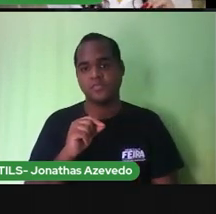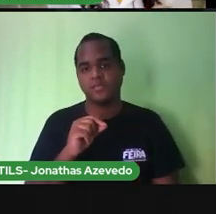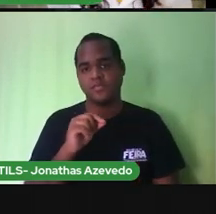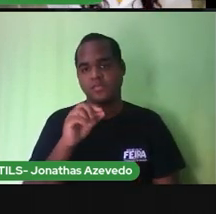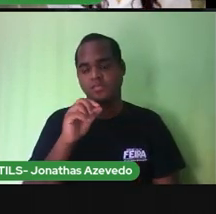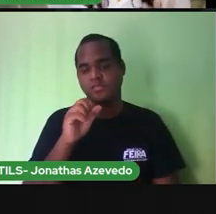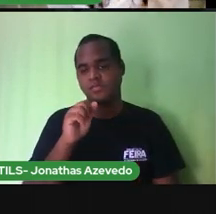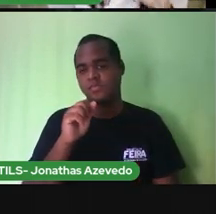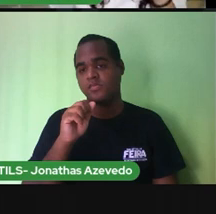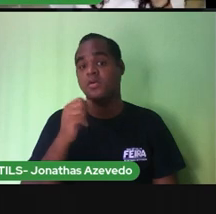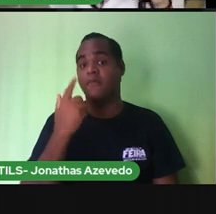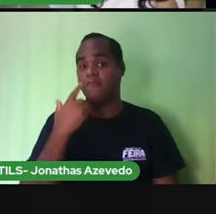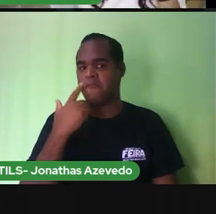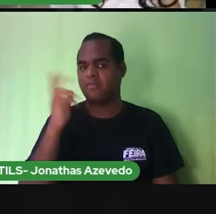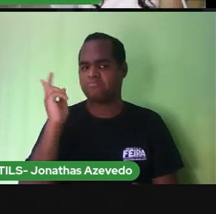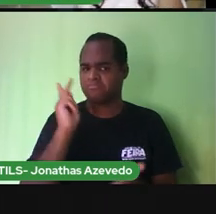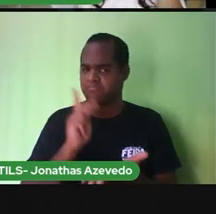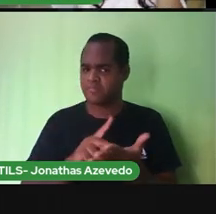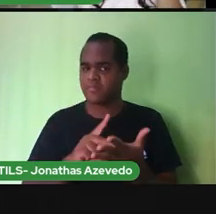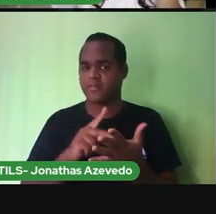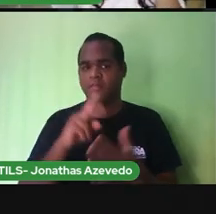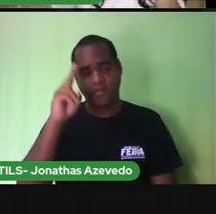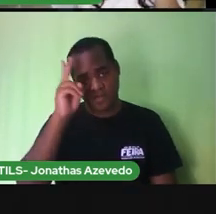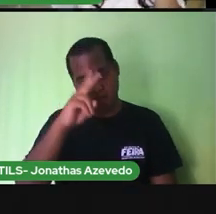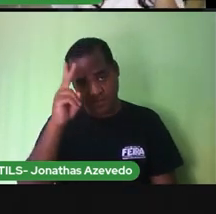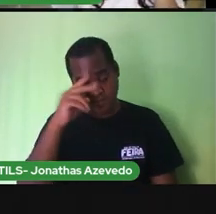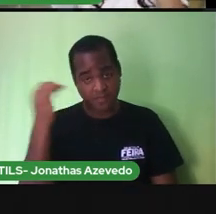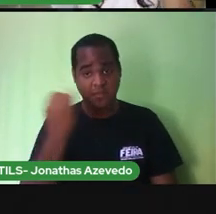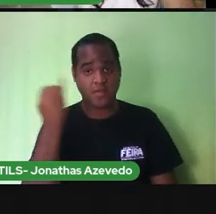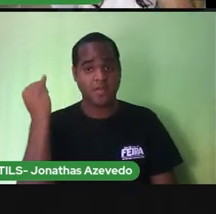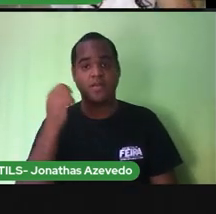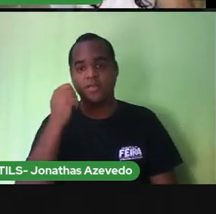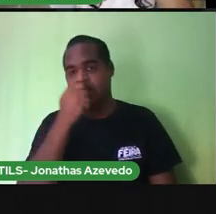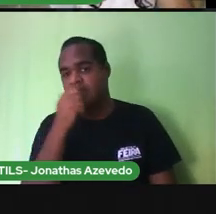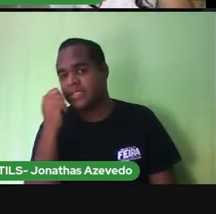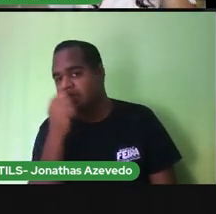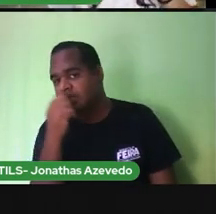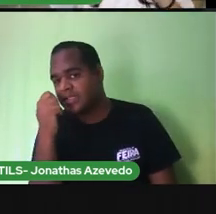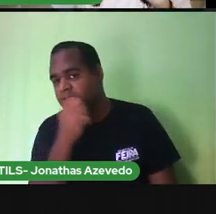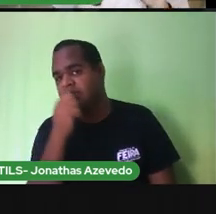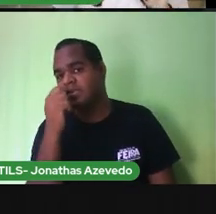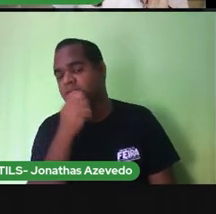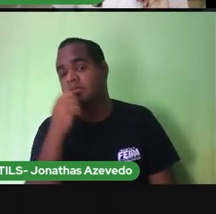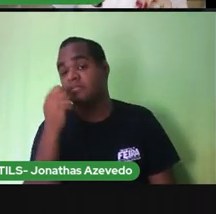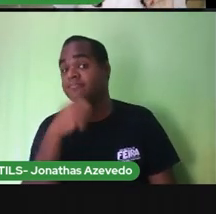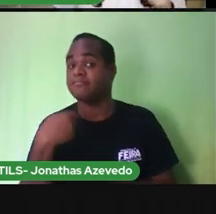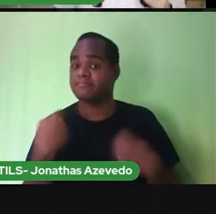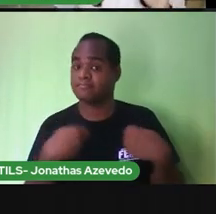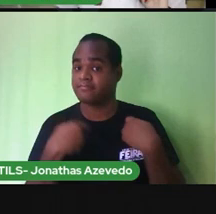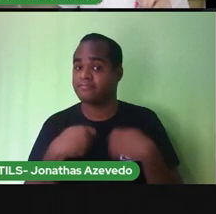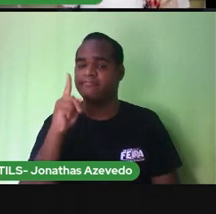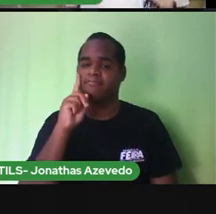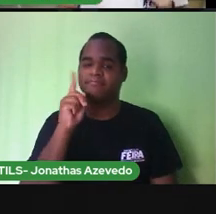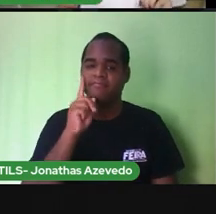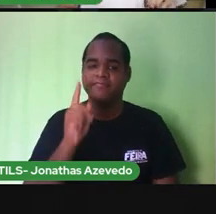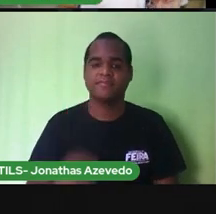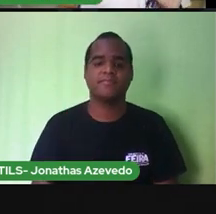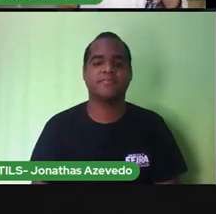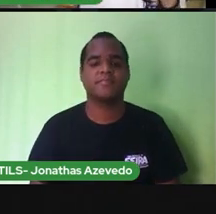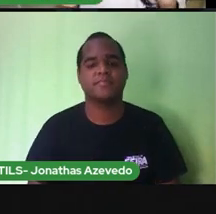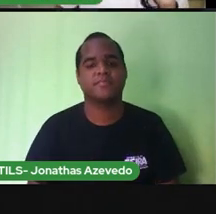prótulose bem real que é pra vocês lembrarem que precisa escovar os dentes com mais frequência